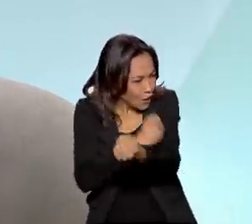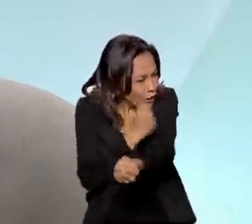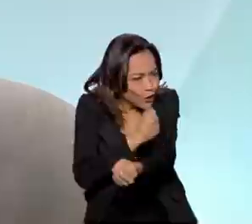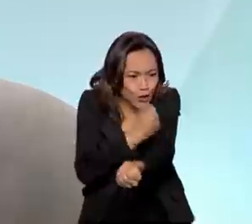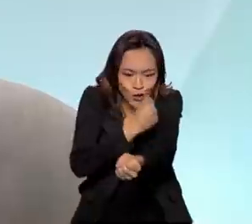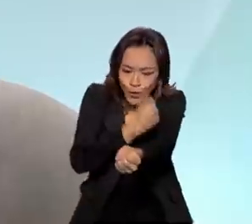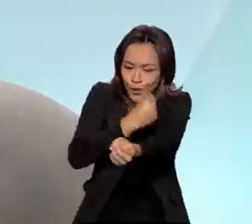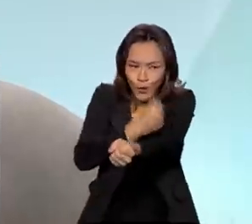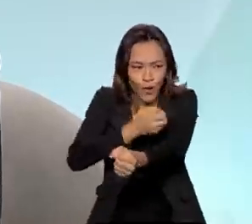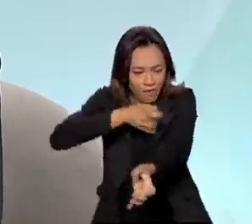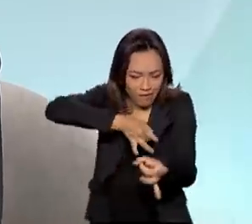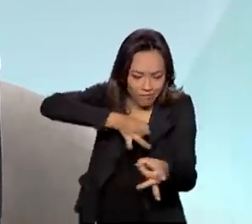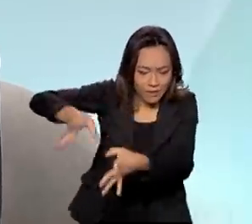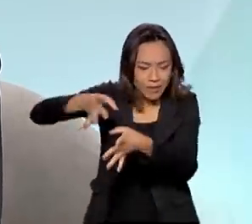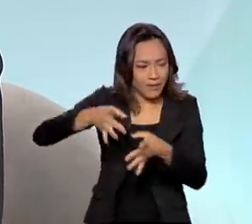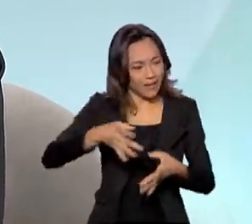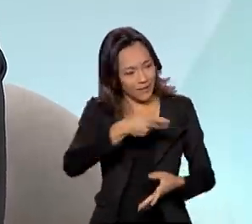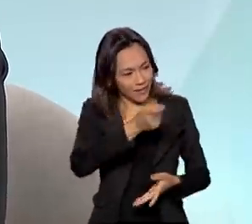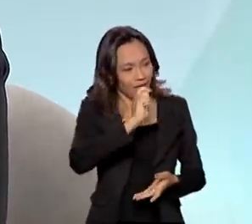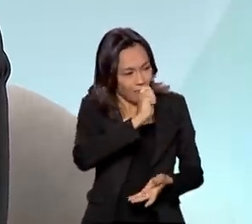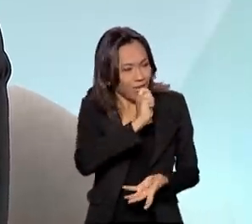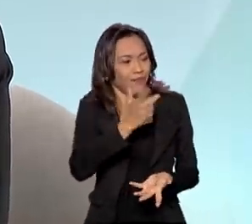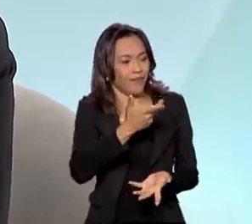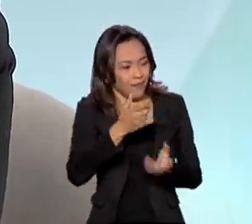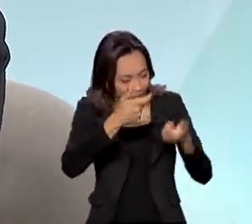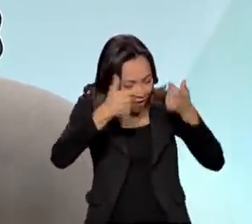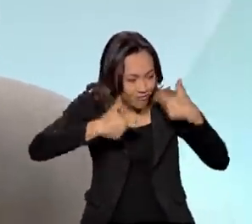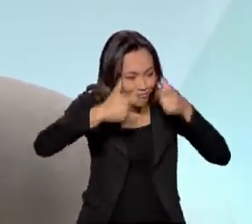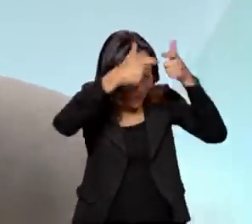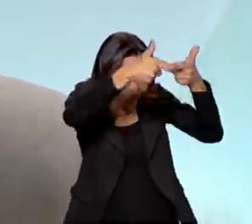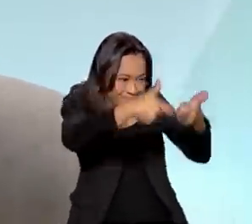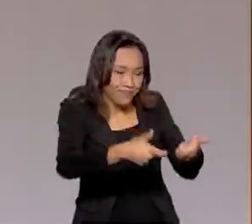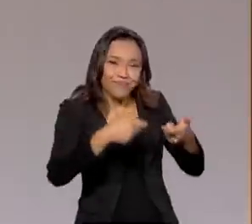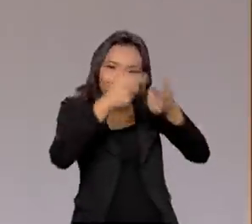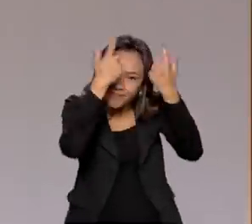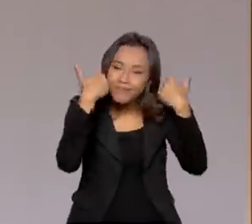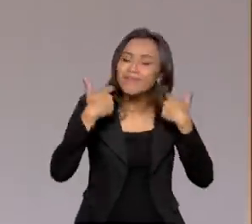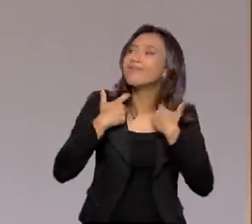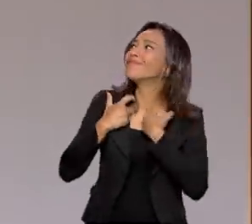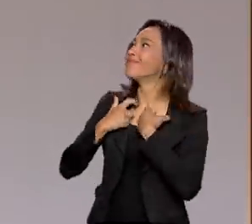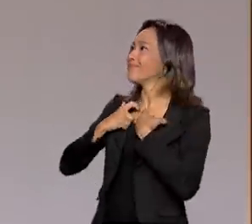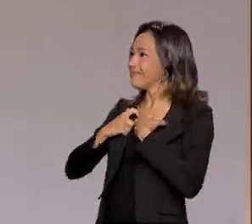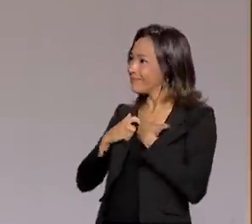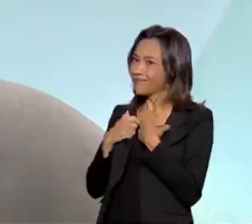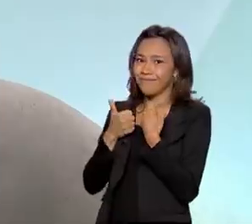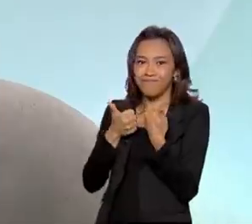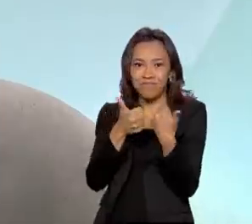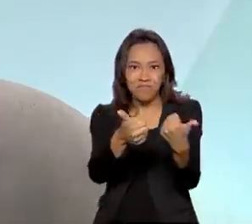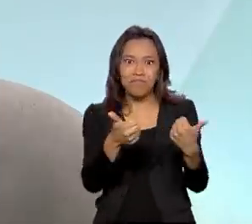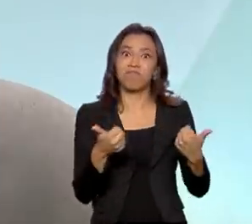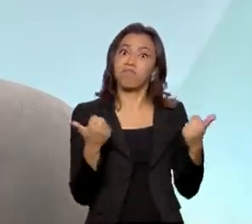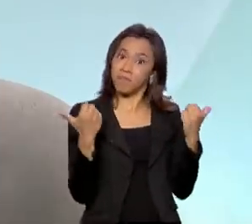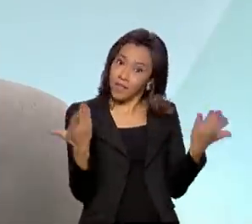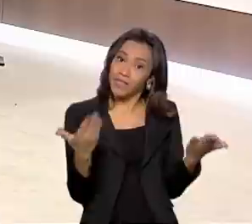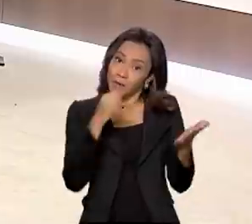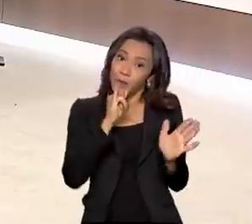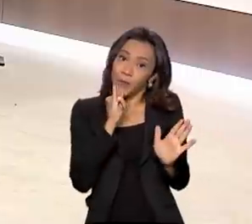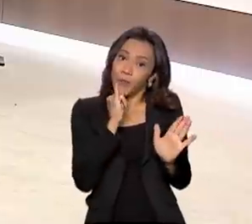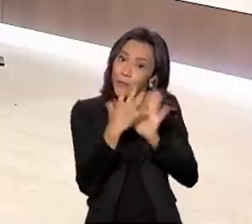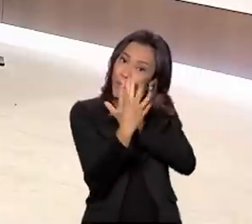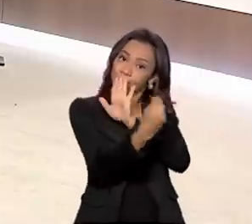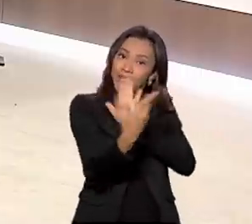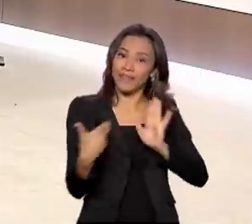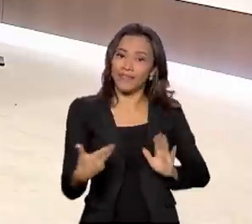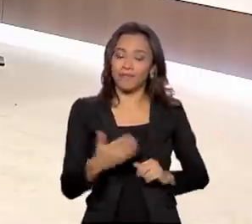invisível que é a dependência química. Então, isso também é um dos exemplos do que o esporte pode simbolizar para a nossa sociedade. Essas